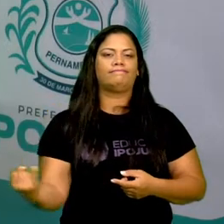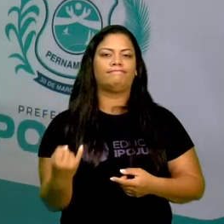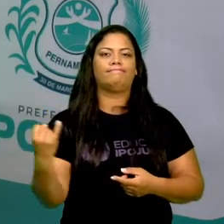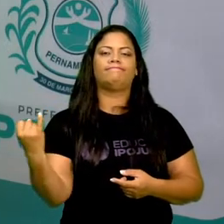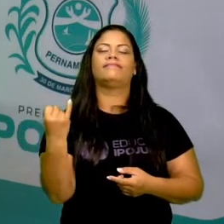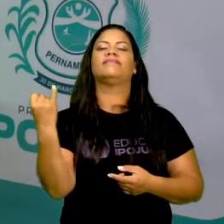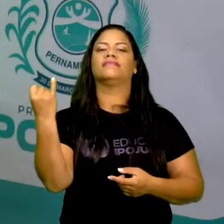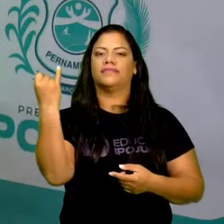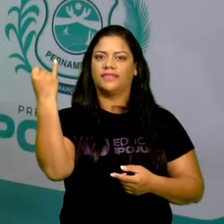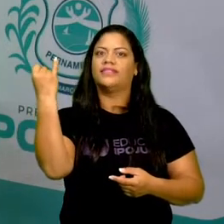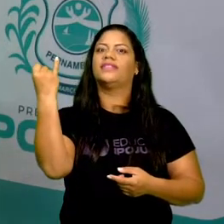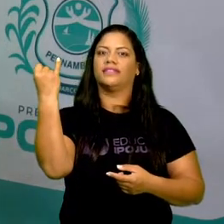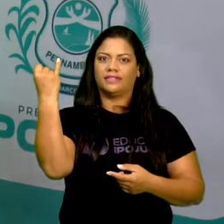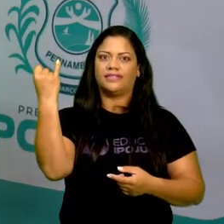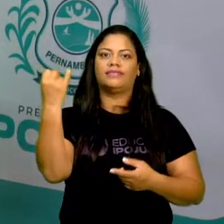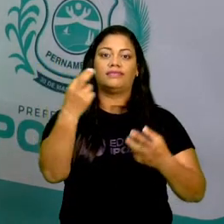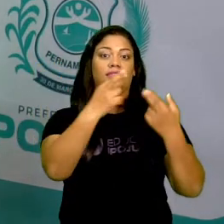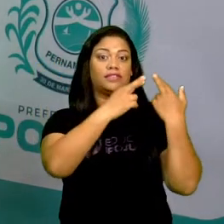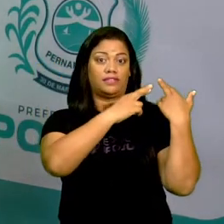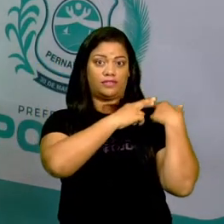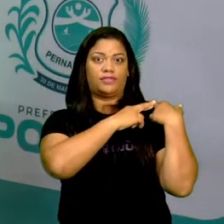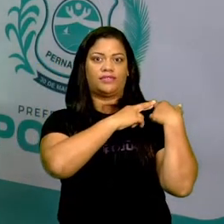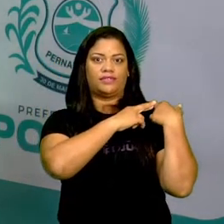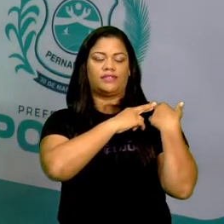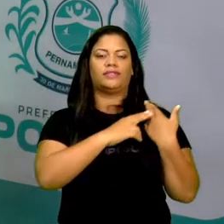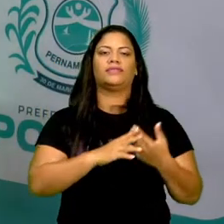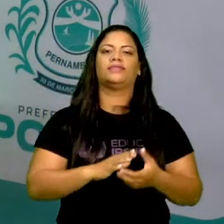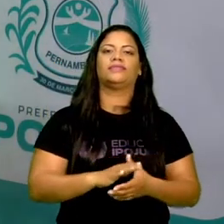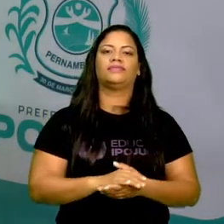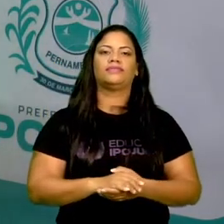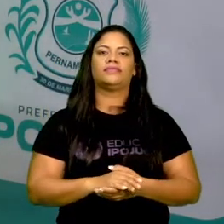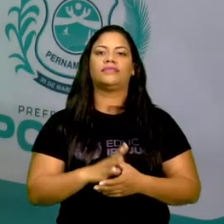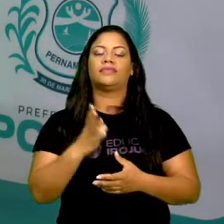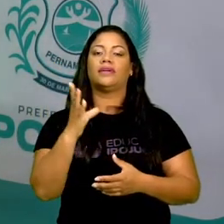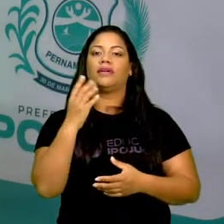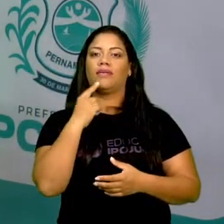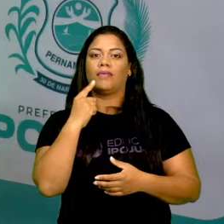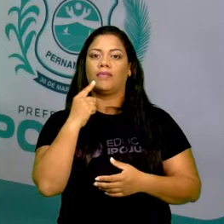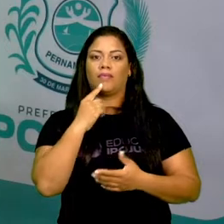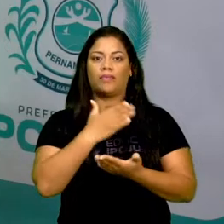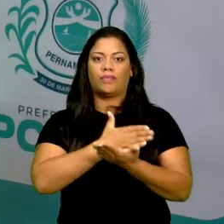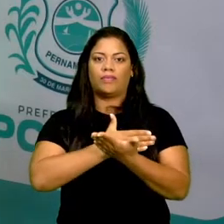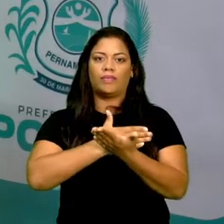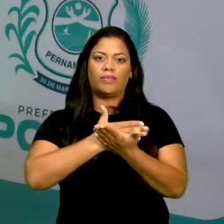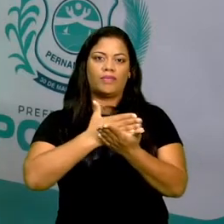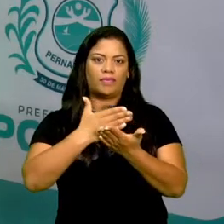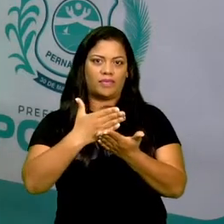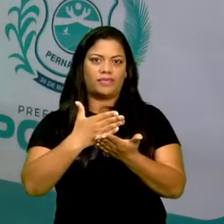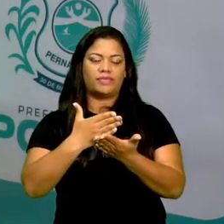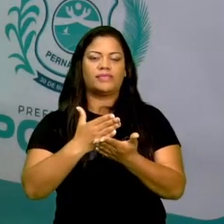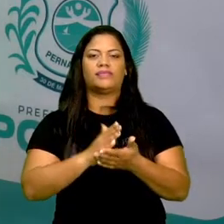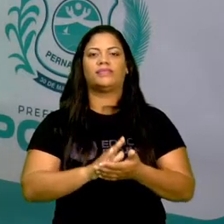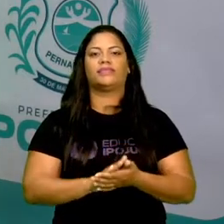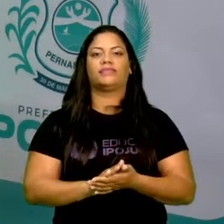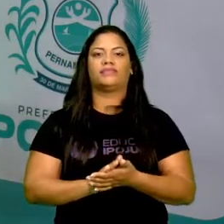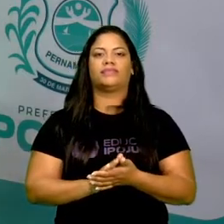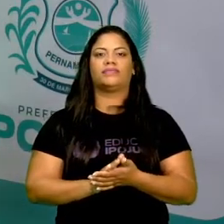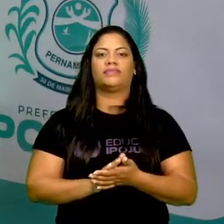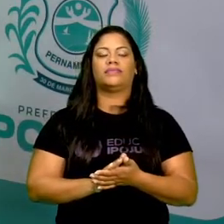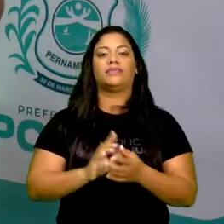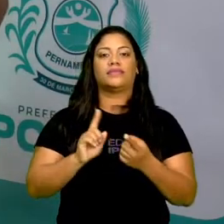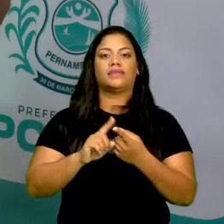órgãos responsáveis por essa digestão. Na boca é onde a digestão começa. Nossos dentes